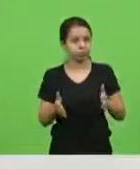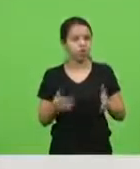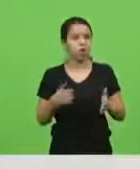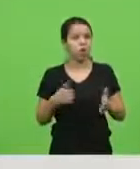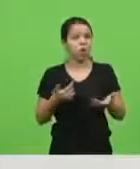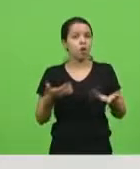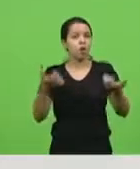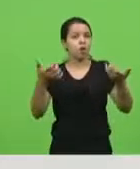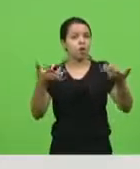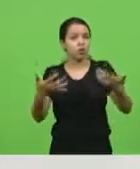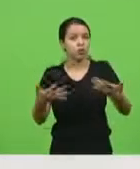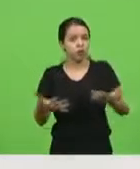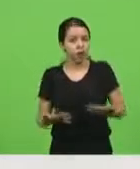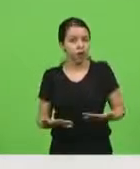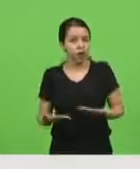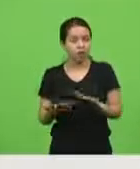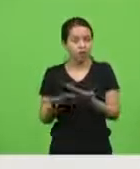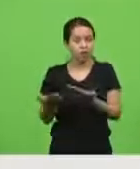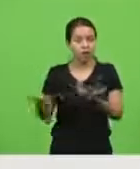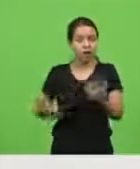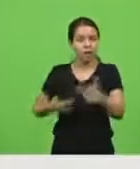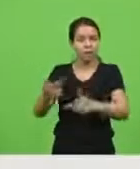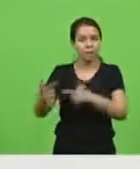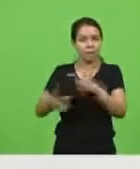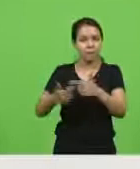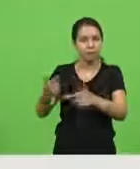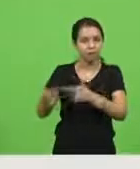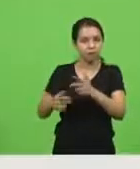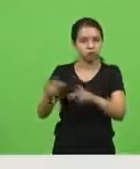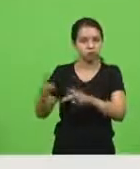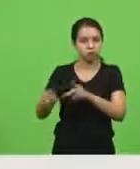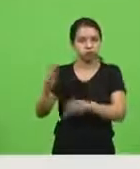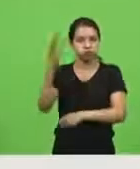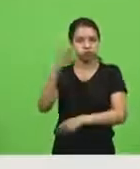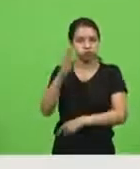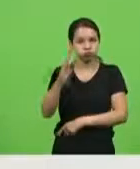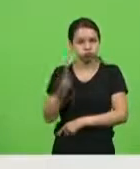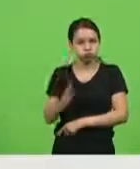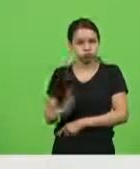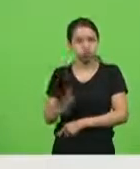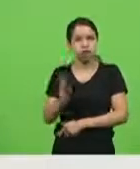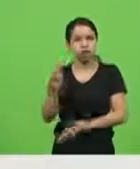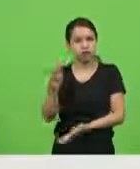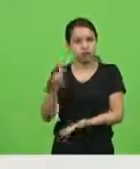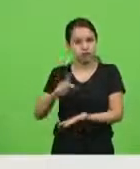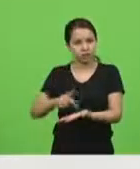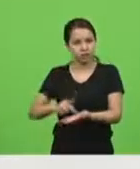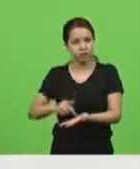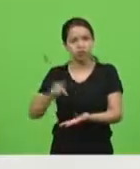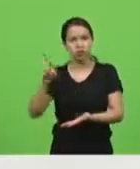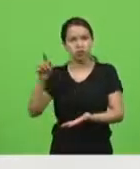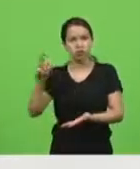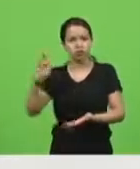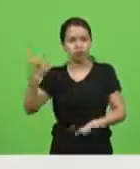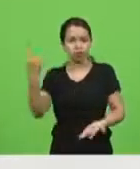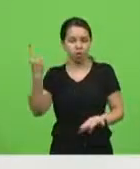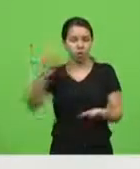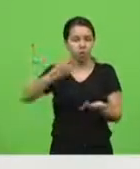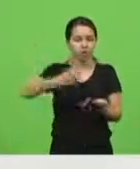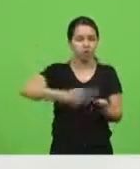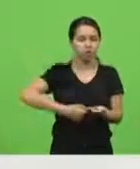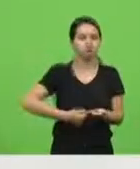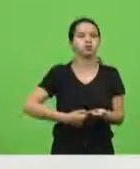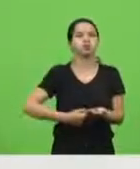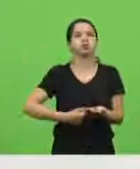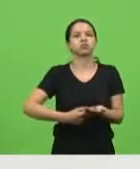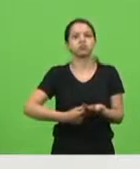brasileiros que realmente estão honrando o seu compromisso com aqueles que o levaram até Brasília. São deputados